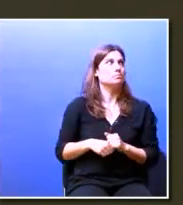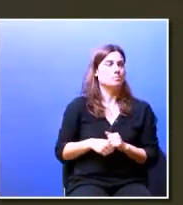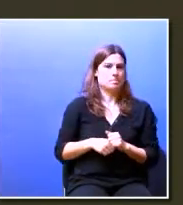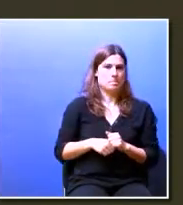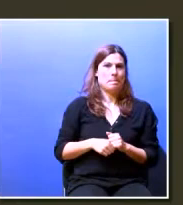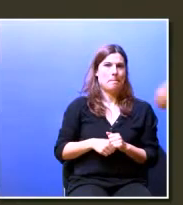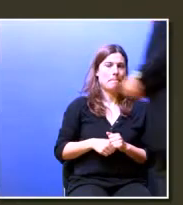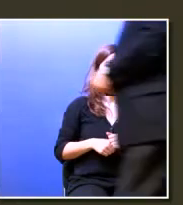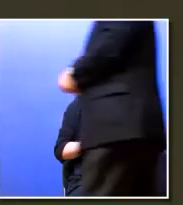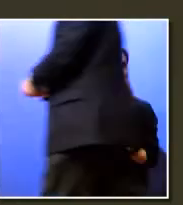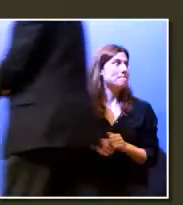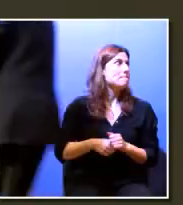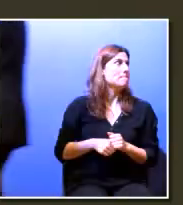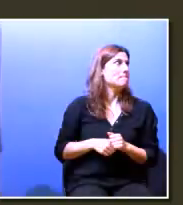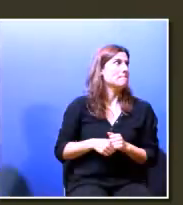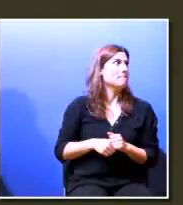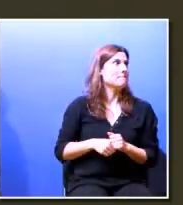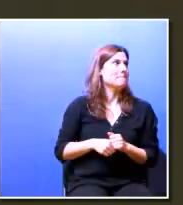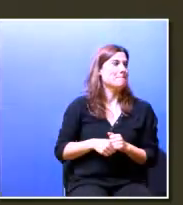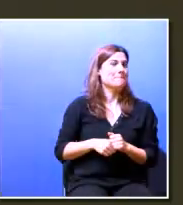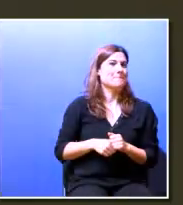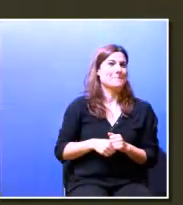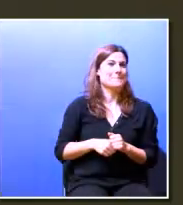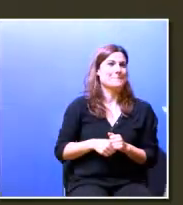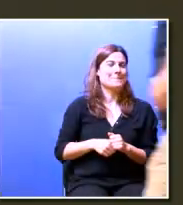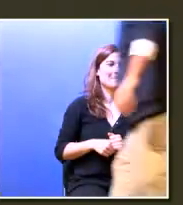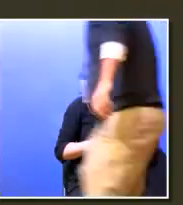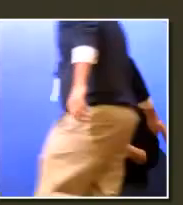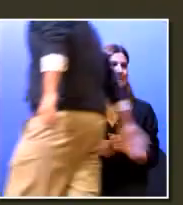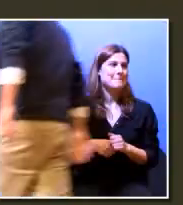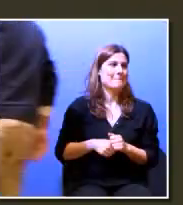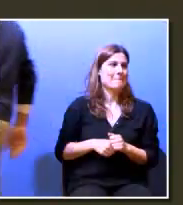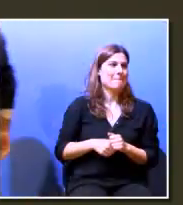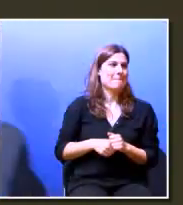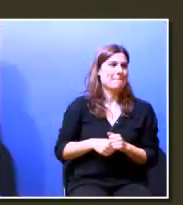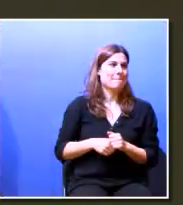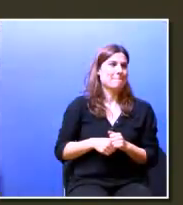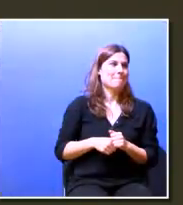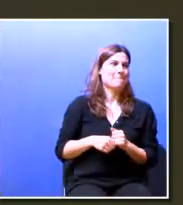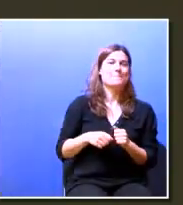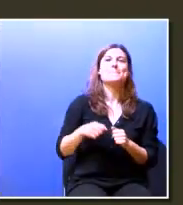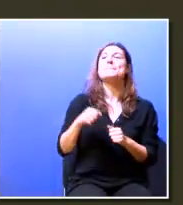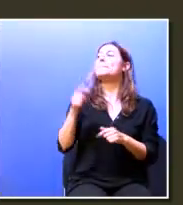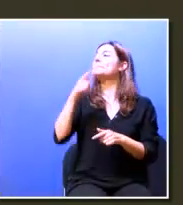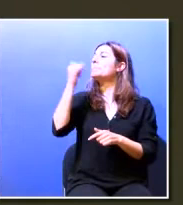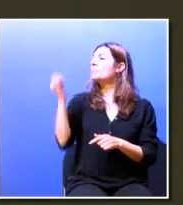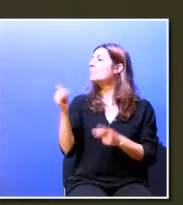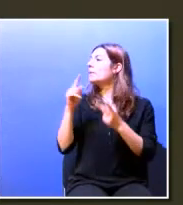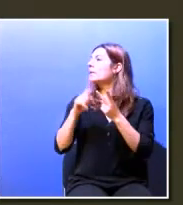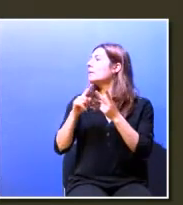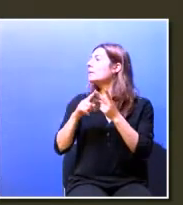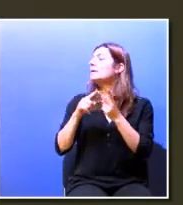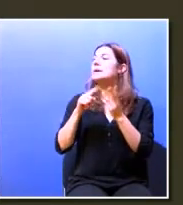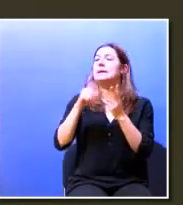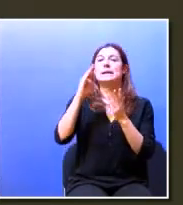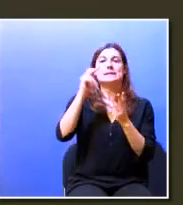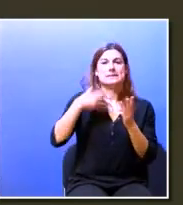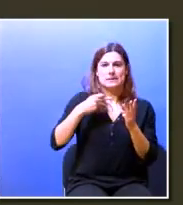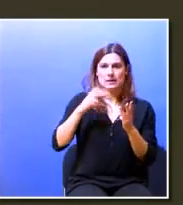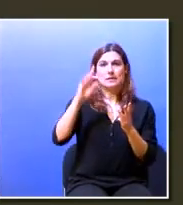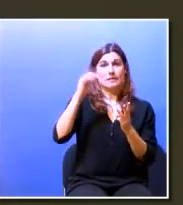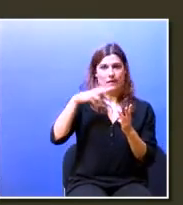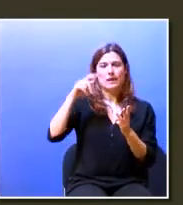administrador do Format e também coordenador da Organização do Congresso. E ainda a doutora Sandra Fanha,